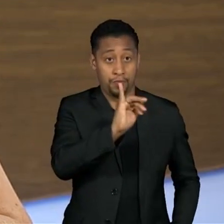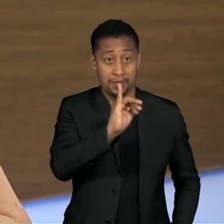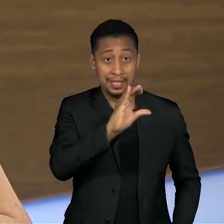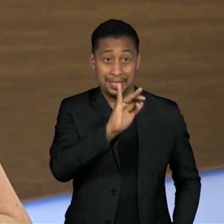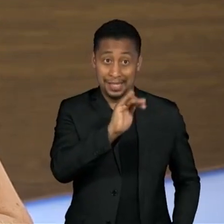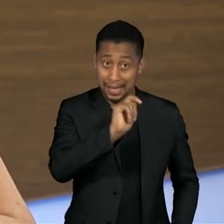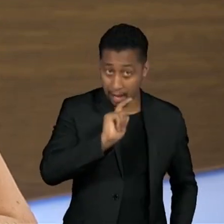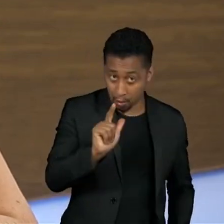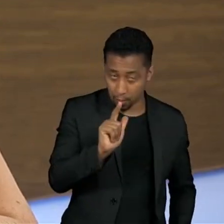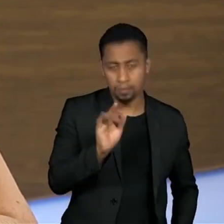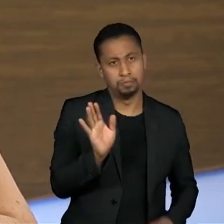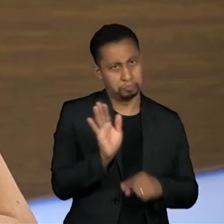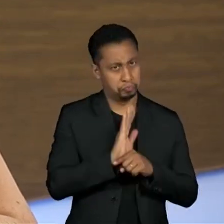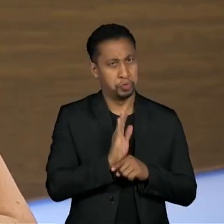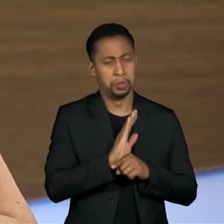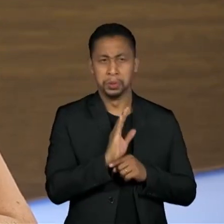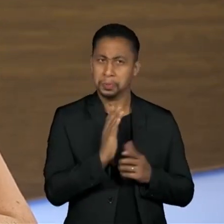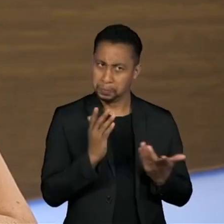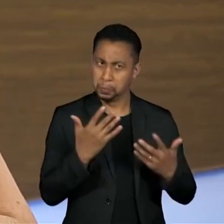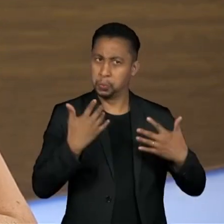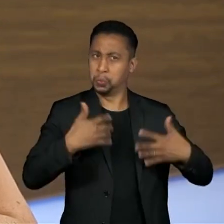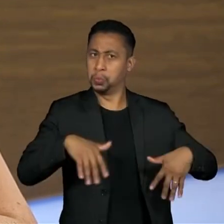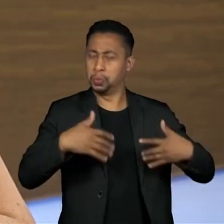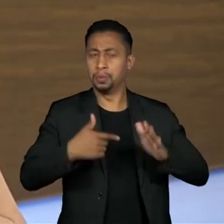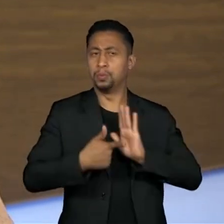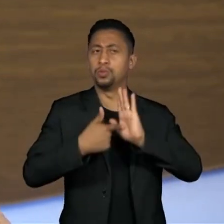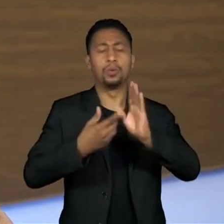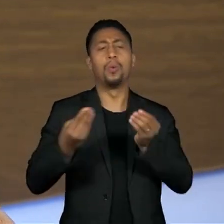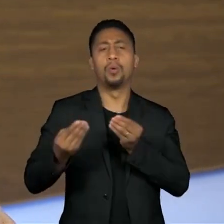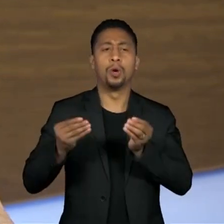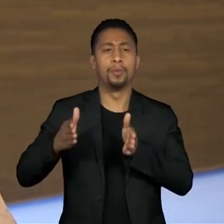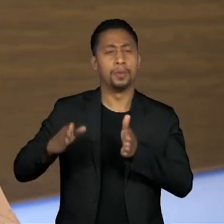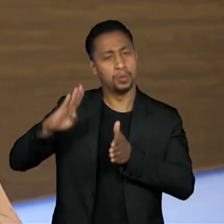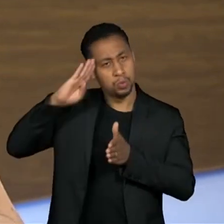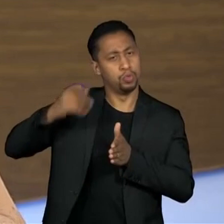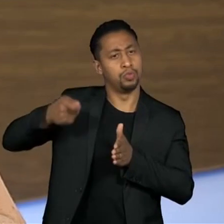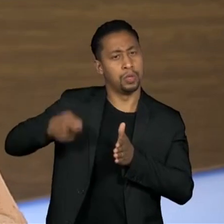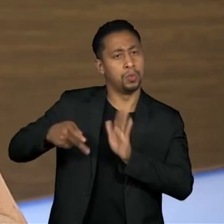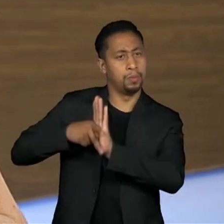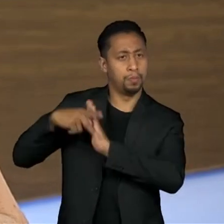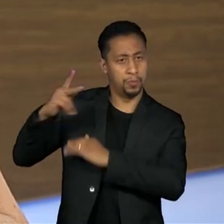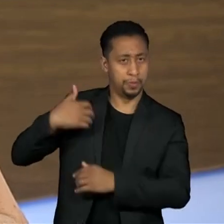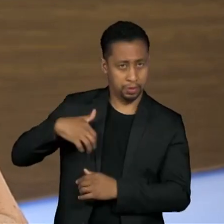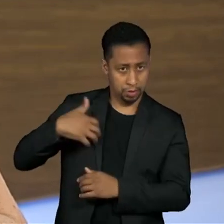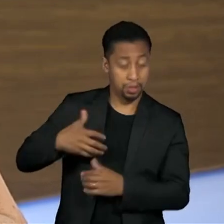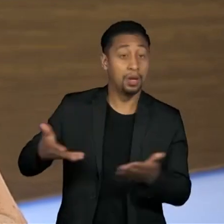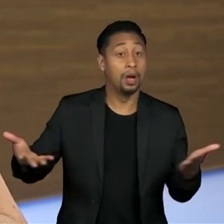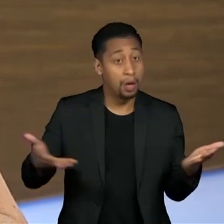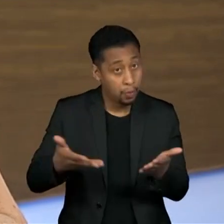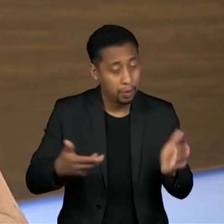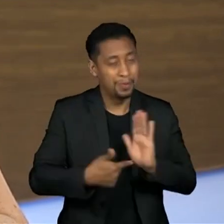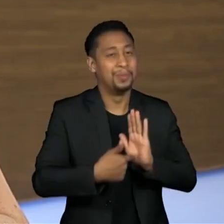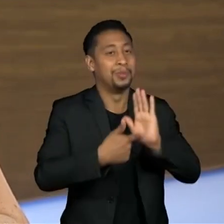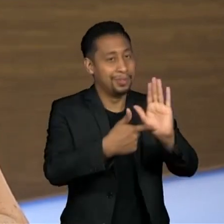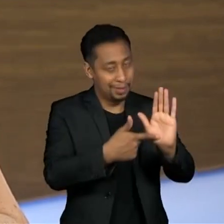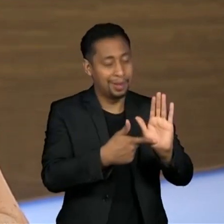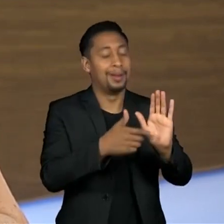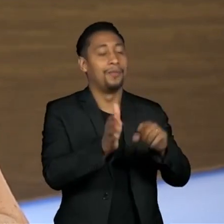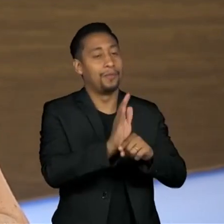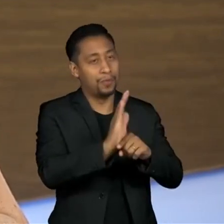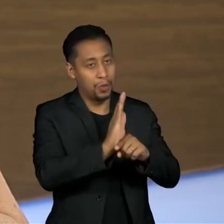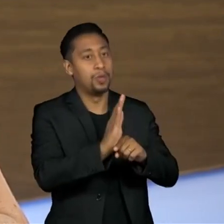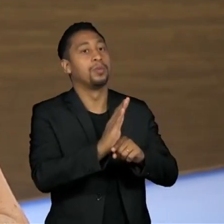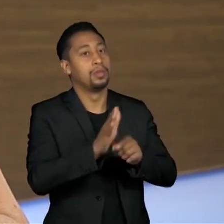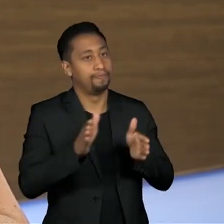emblemático, sobre a ditadura na Argentina. Mais uma vez, um filme sobre uma das ditaduras mais violentas